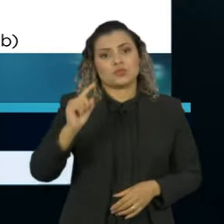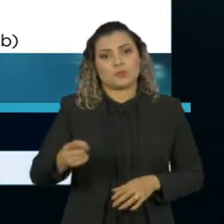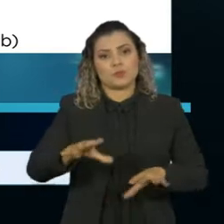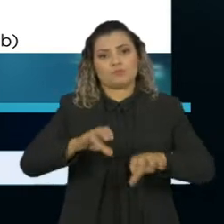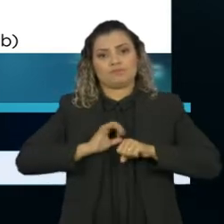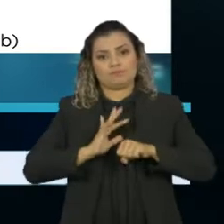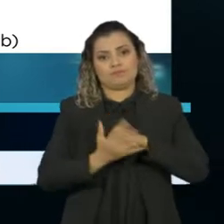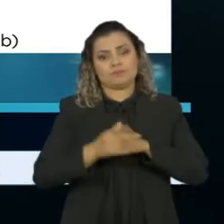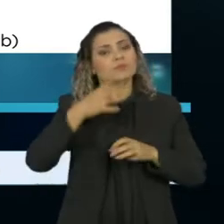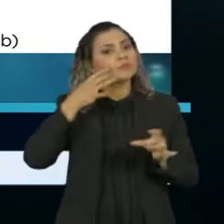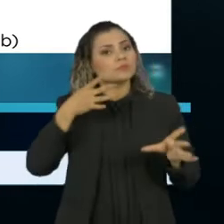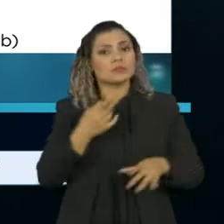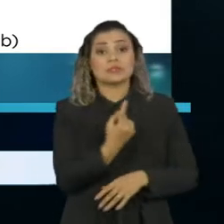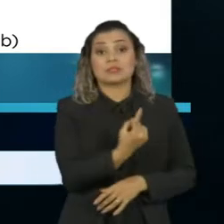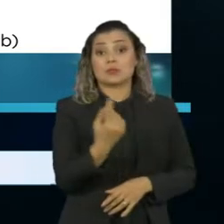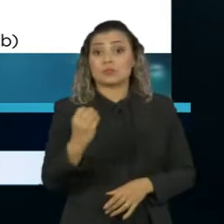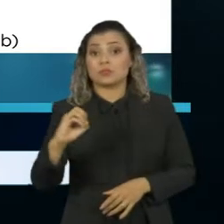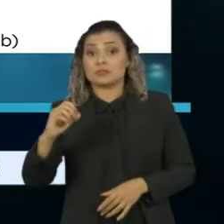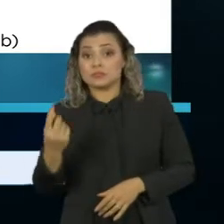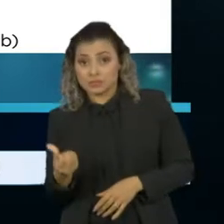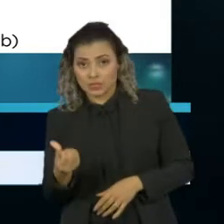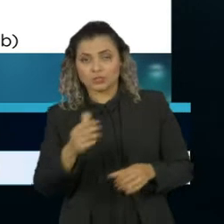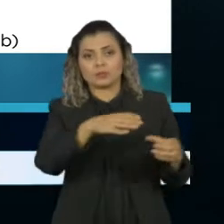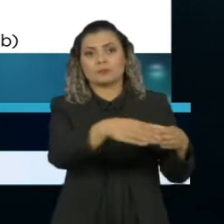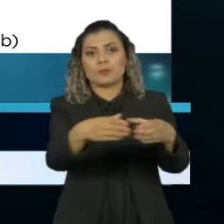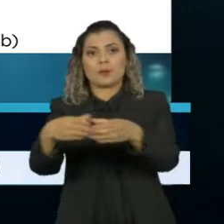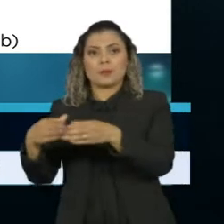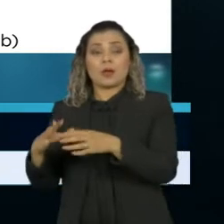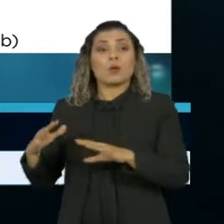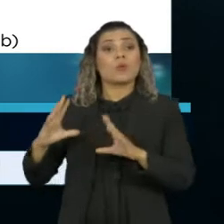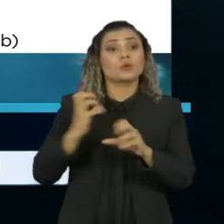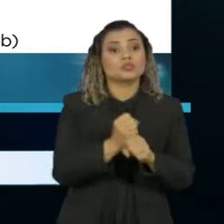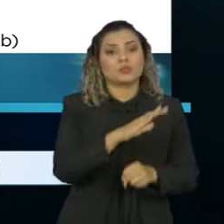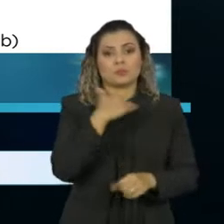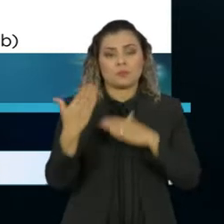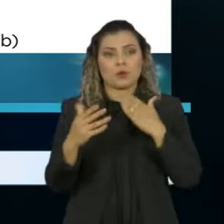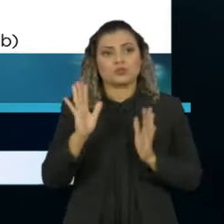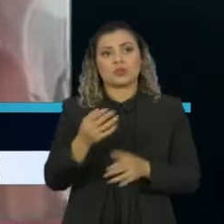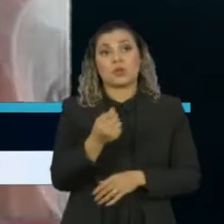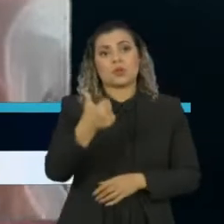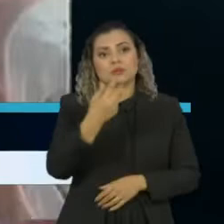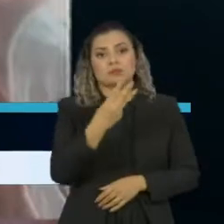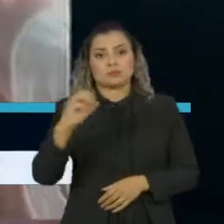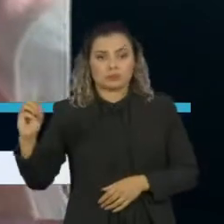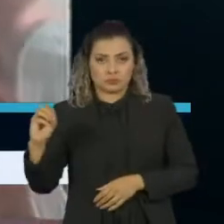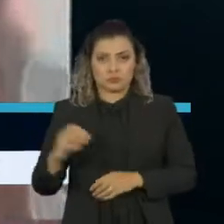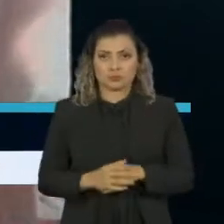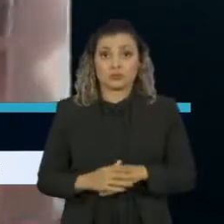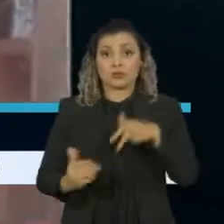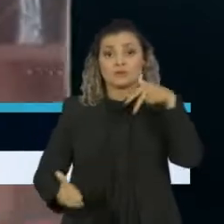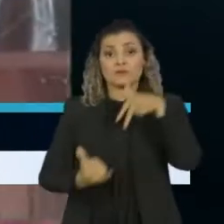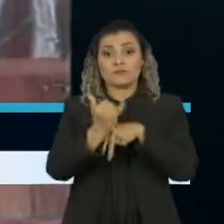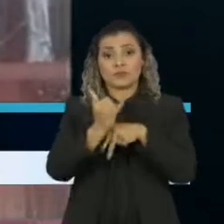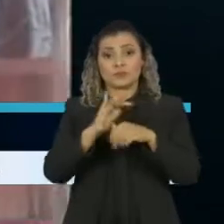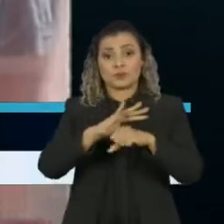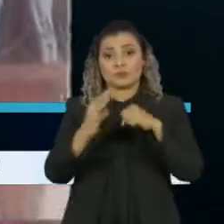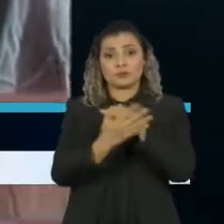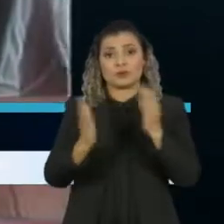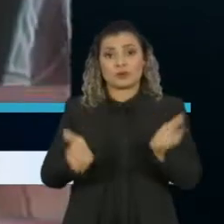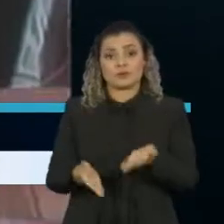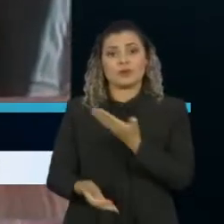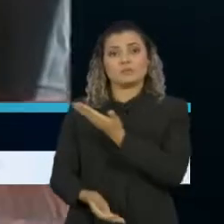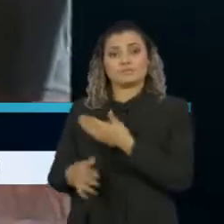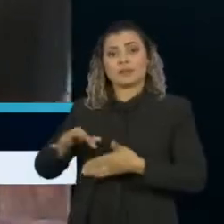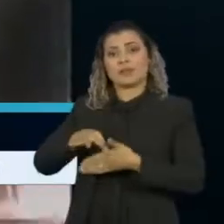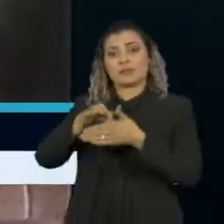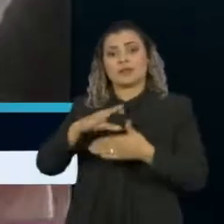em 106 comunidades. O número de índios mortos está perto de 300. Uma das vítimas da covid-19 foi